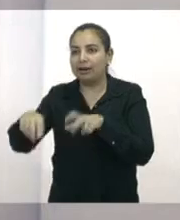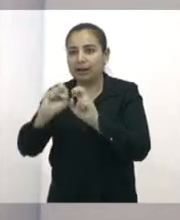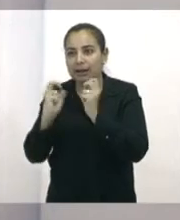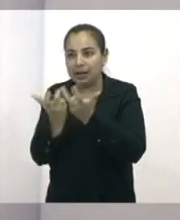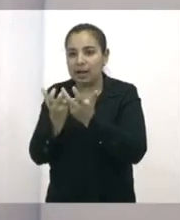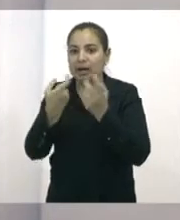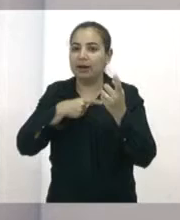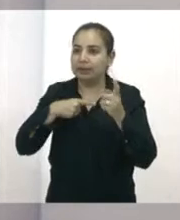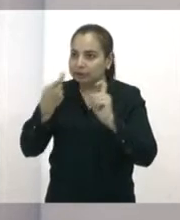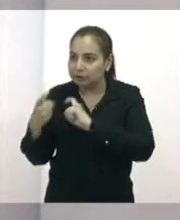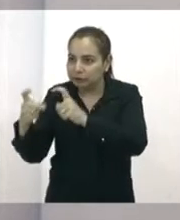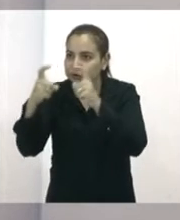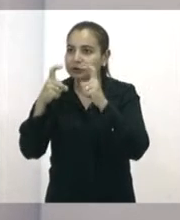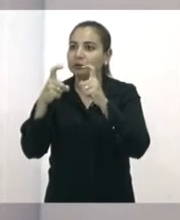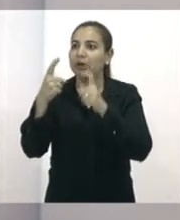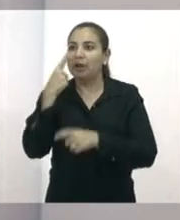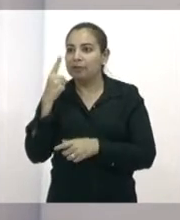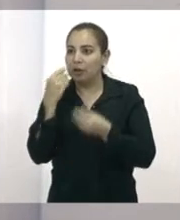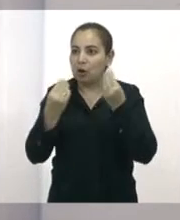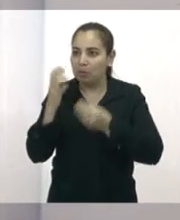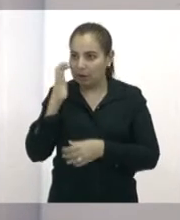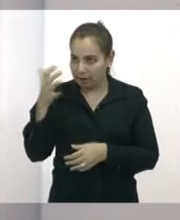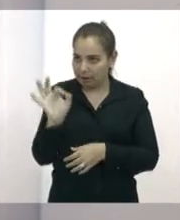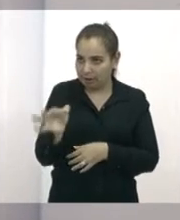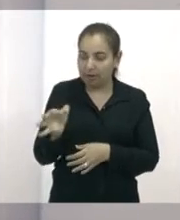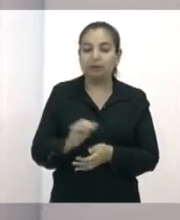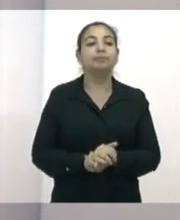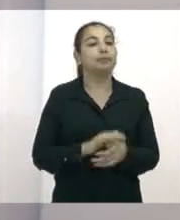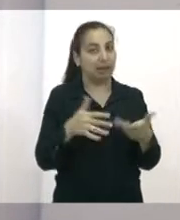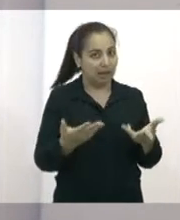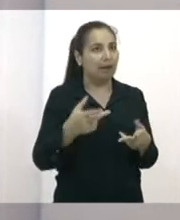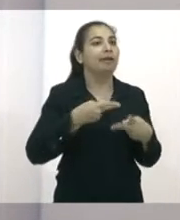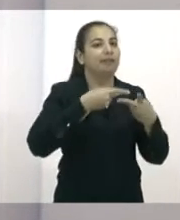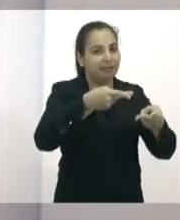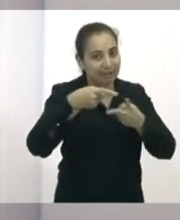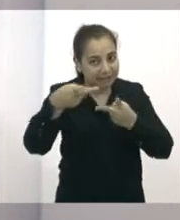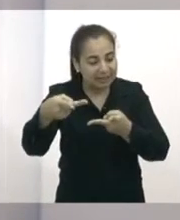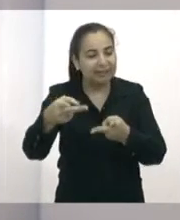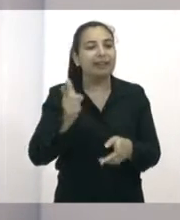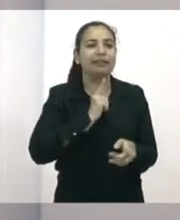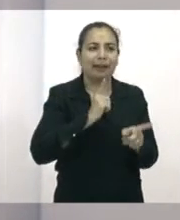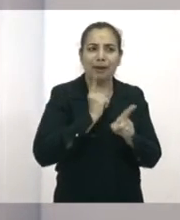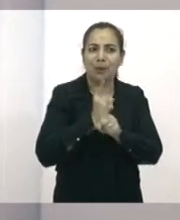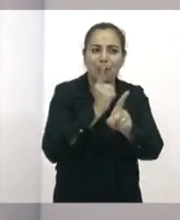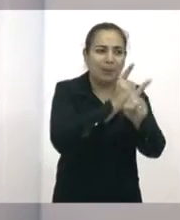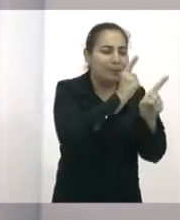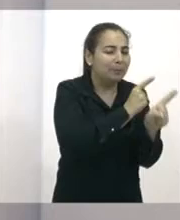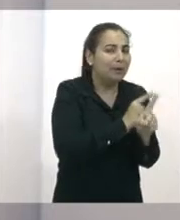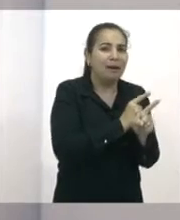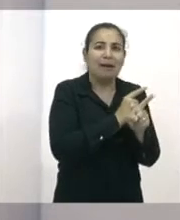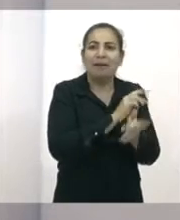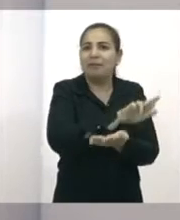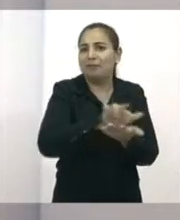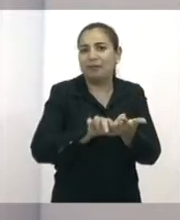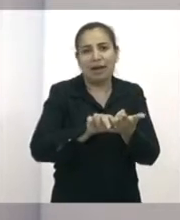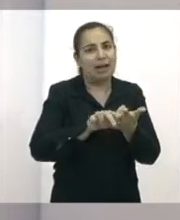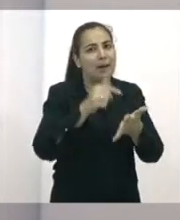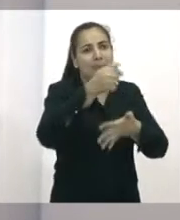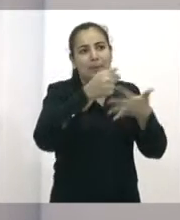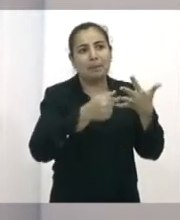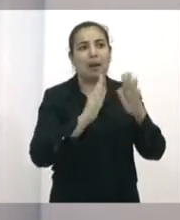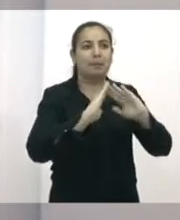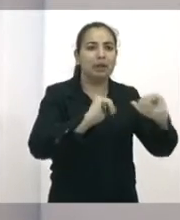para discutir com os parlamentares. Exatamente. Dessas visitas, surgem diversos encaminhamentos que vão desde um